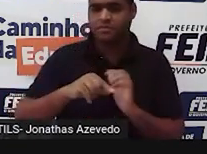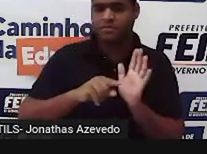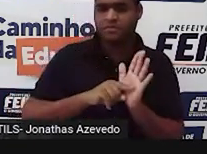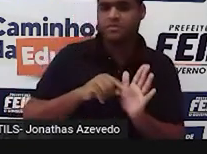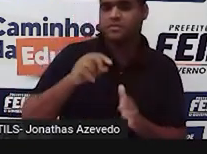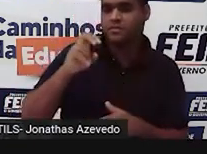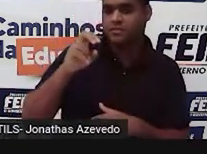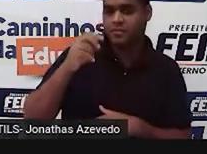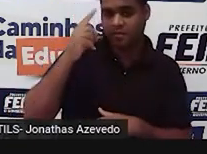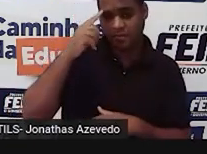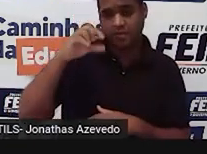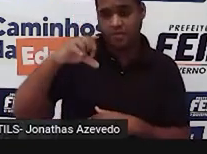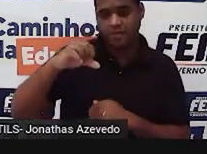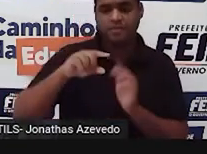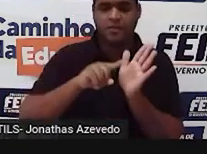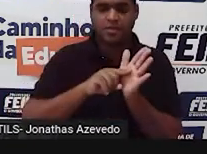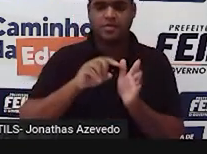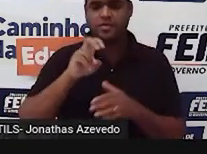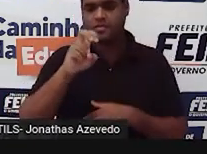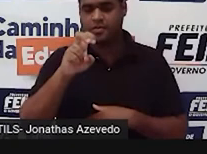9 menos 5.